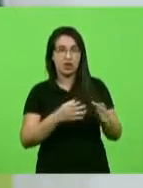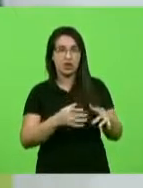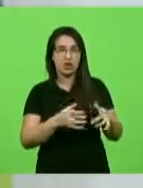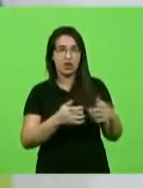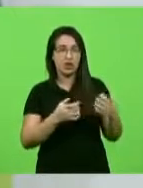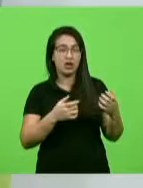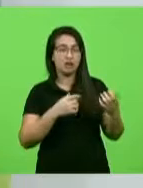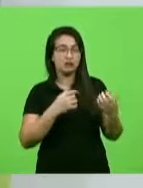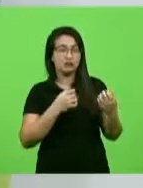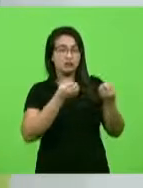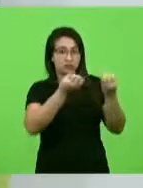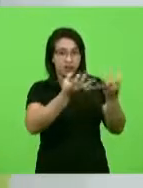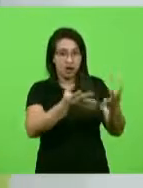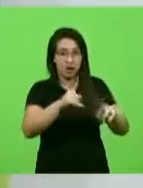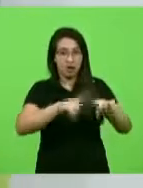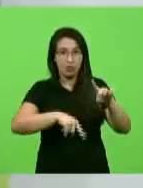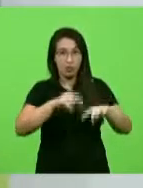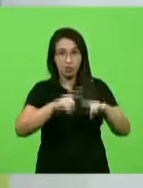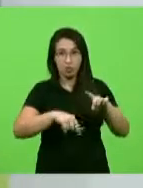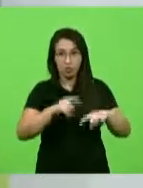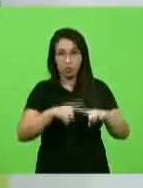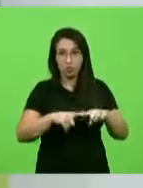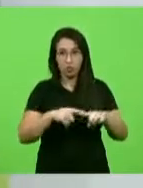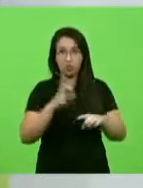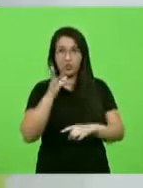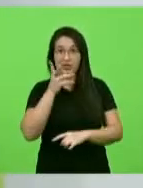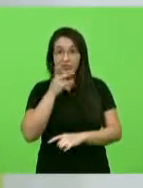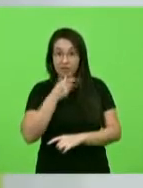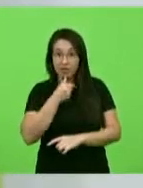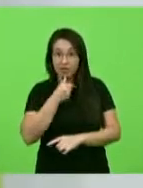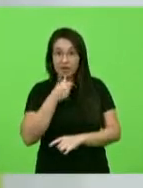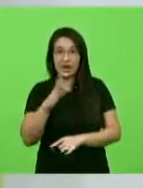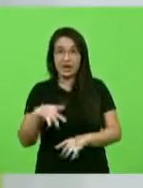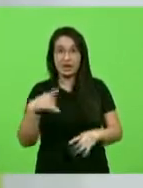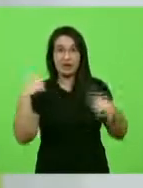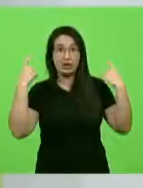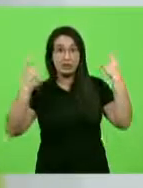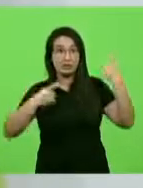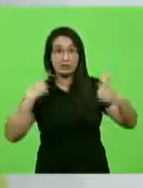levado para ser entregue, eu acredito que ele entra em desespero nesse exato momento.